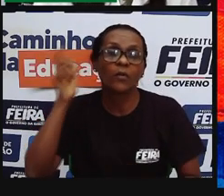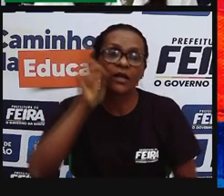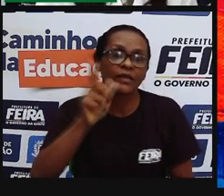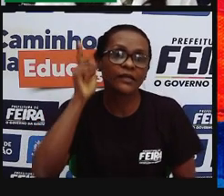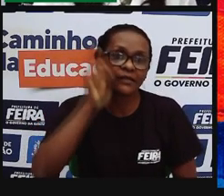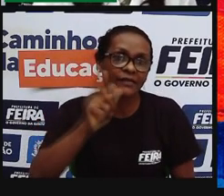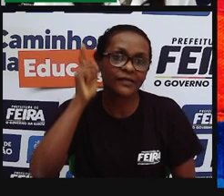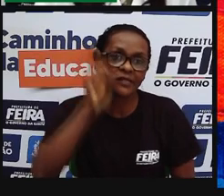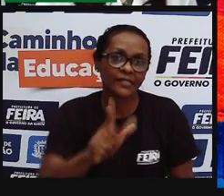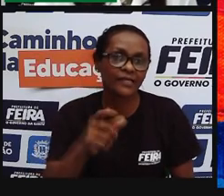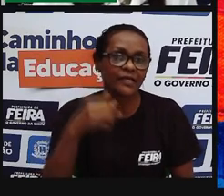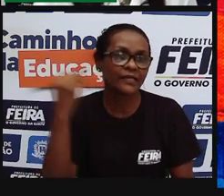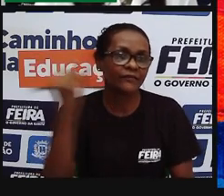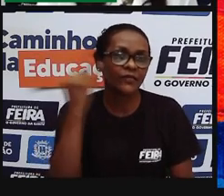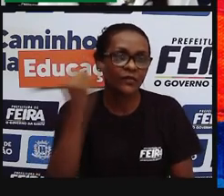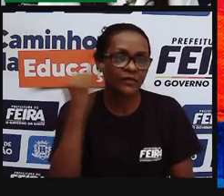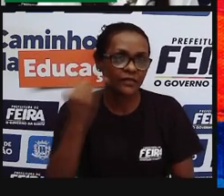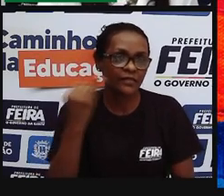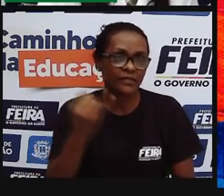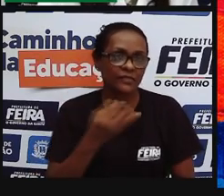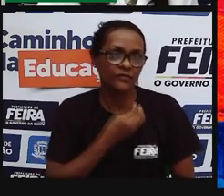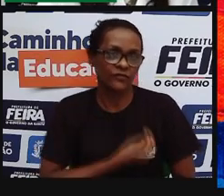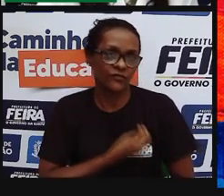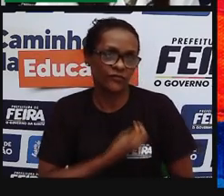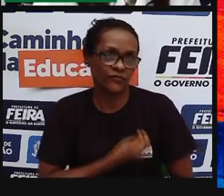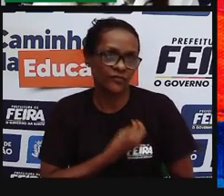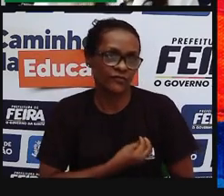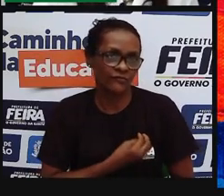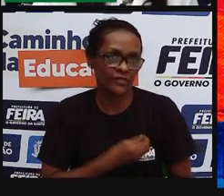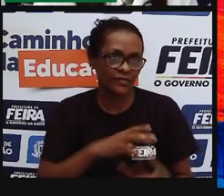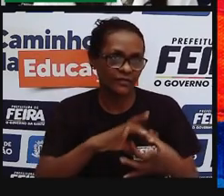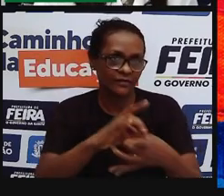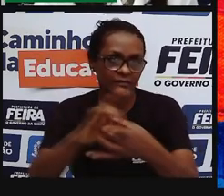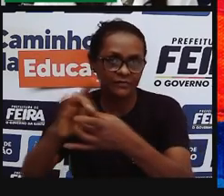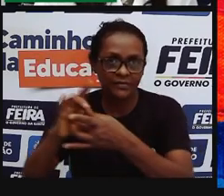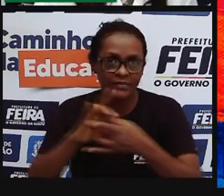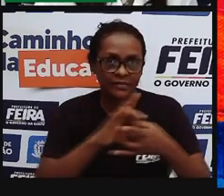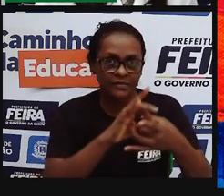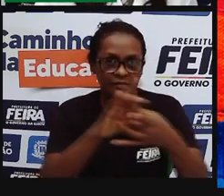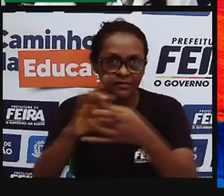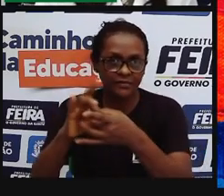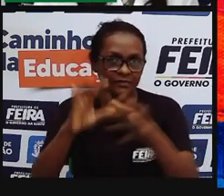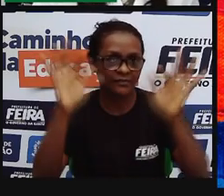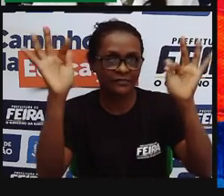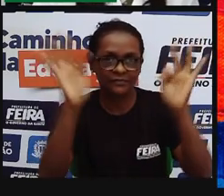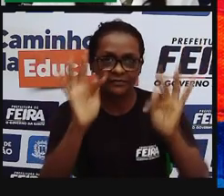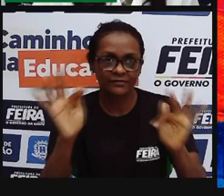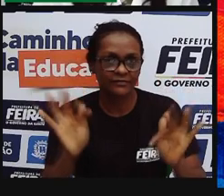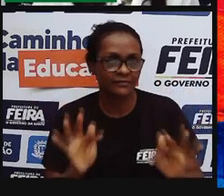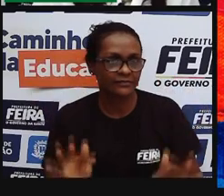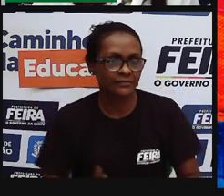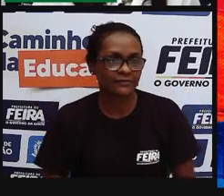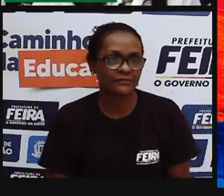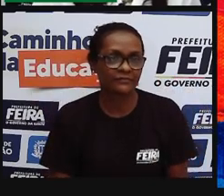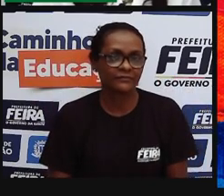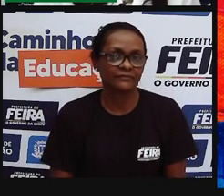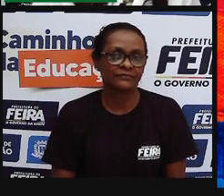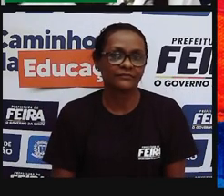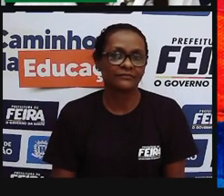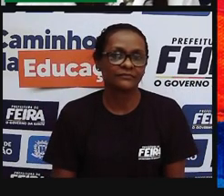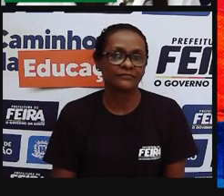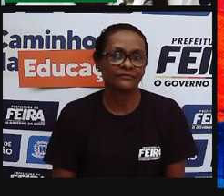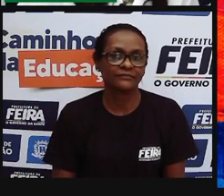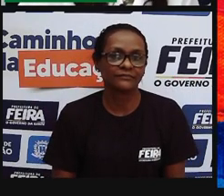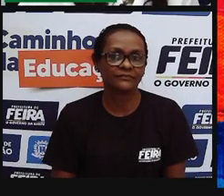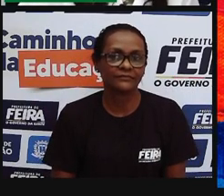outras formas de viver, e de conviver com essa natureza, e de conviver com esse ambiente. e